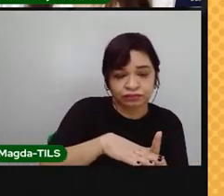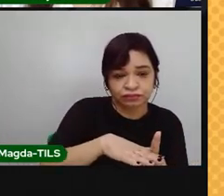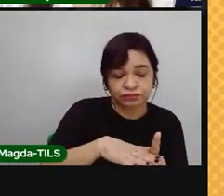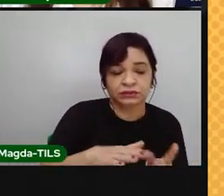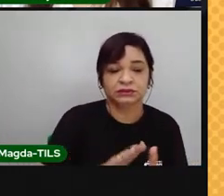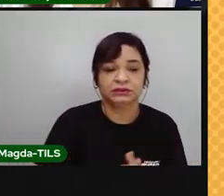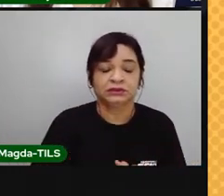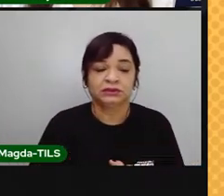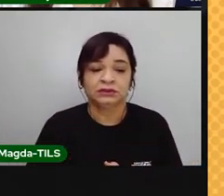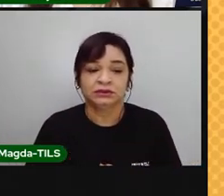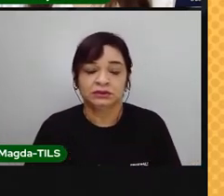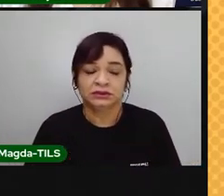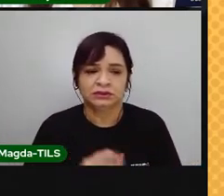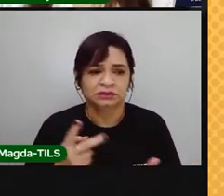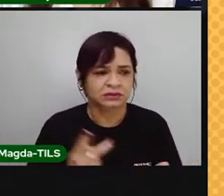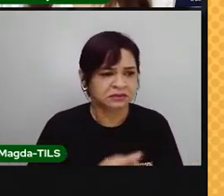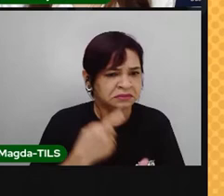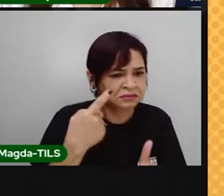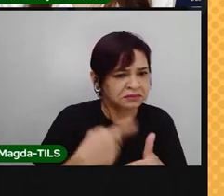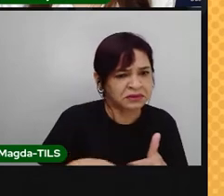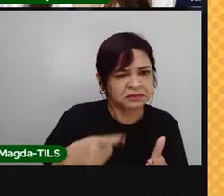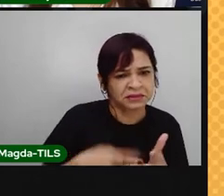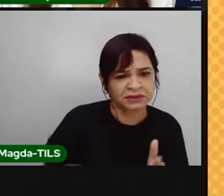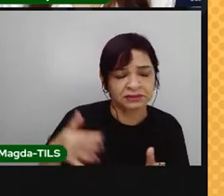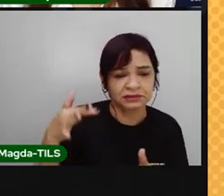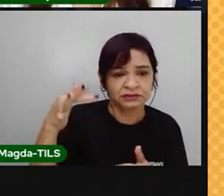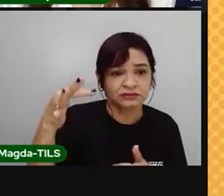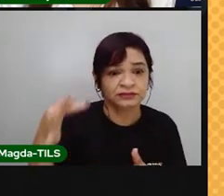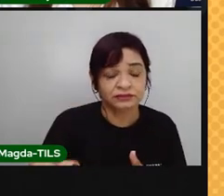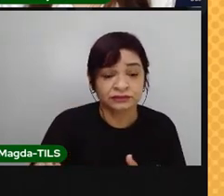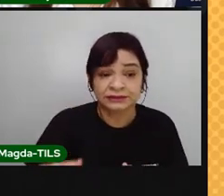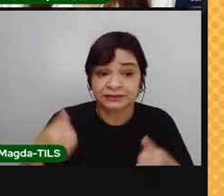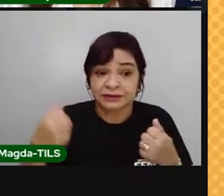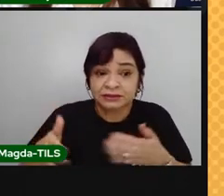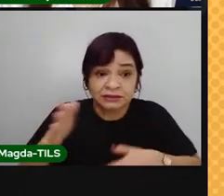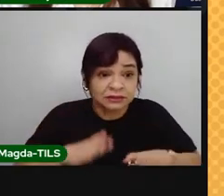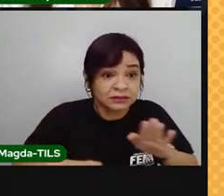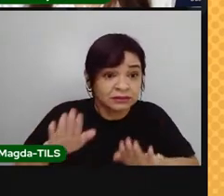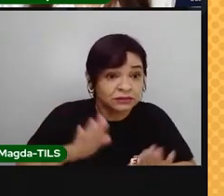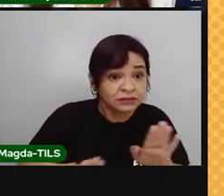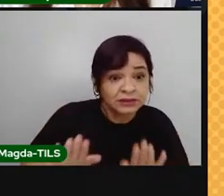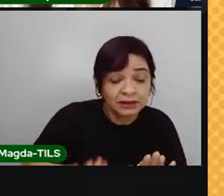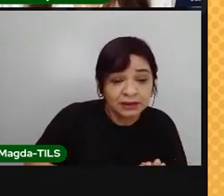Piores consequências são esperadas no futuro, se não tomarmos medidas urgentes.